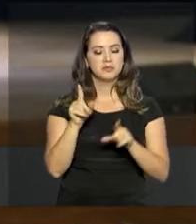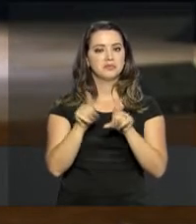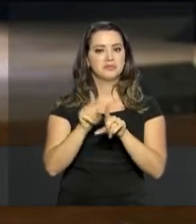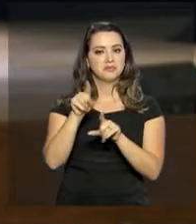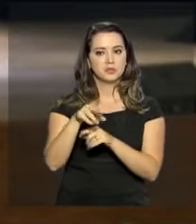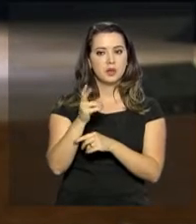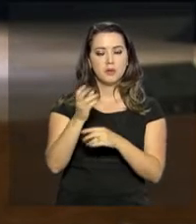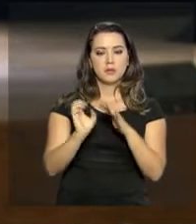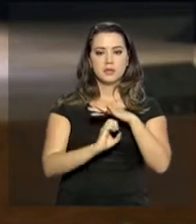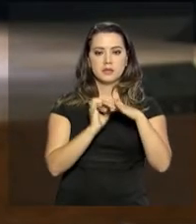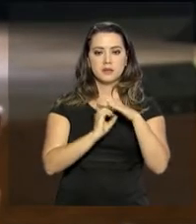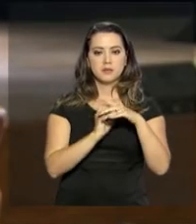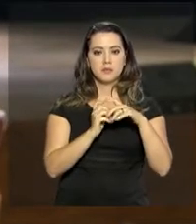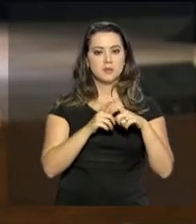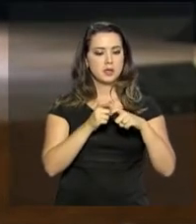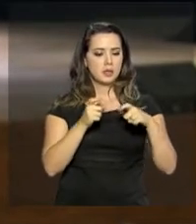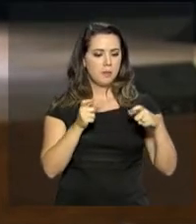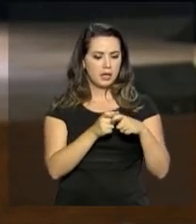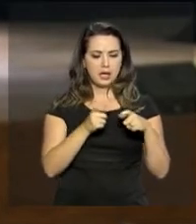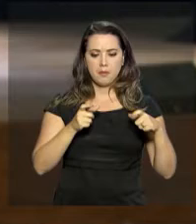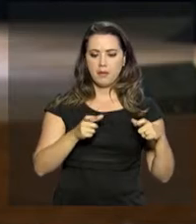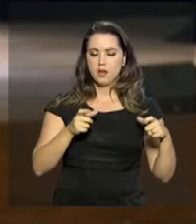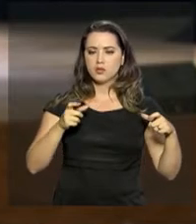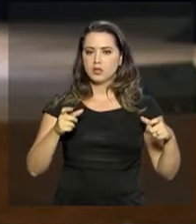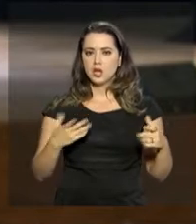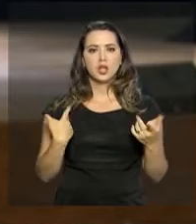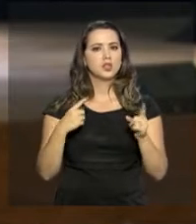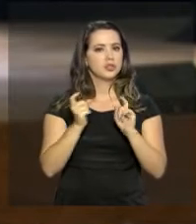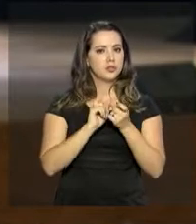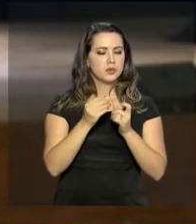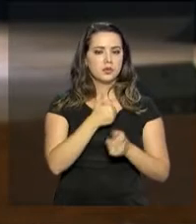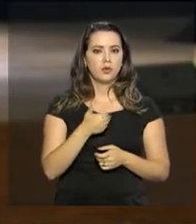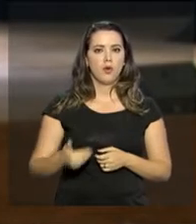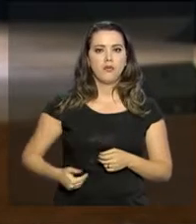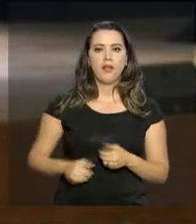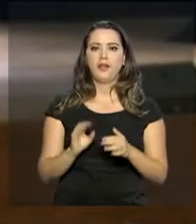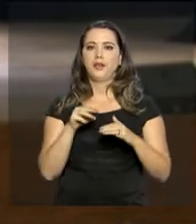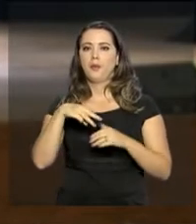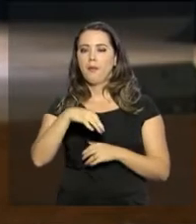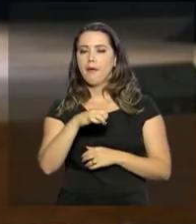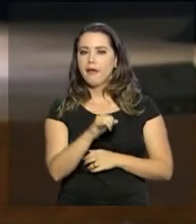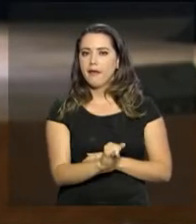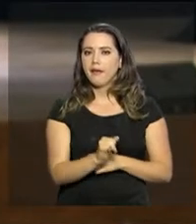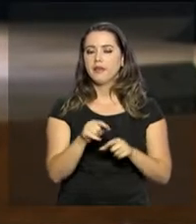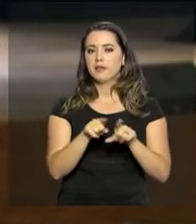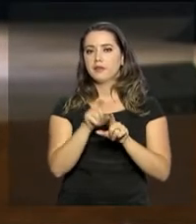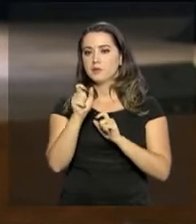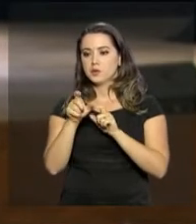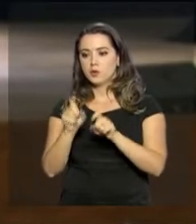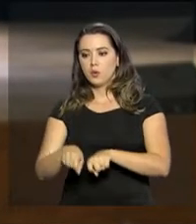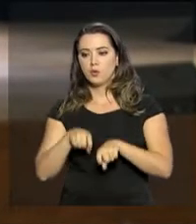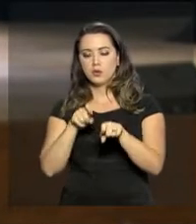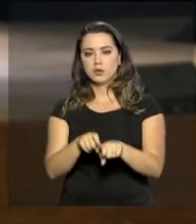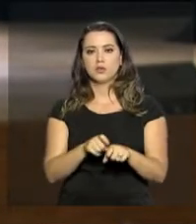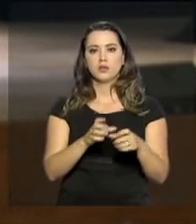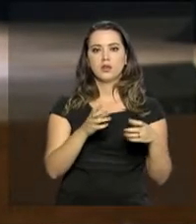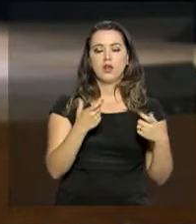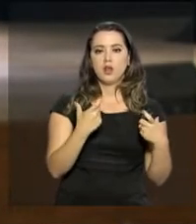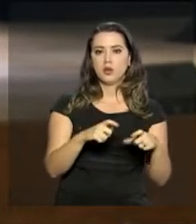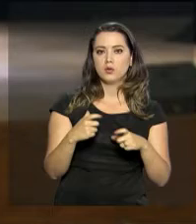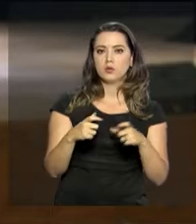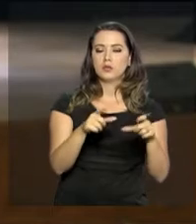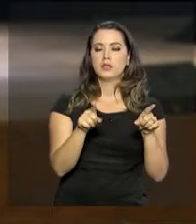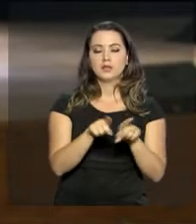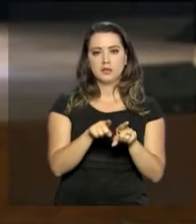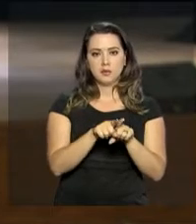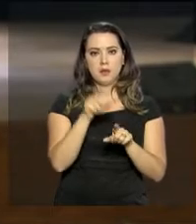para empresas de todos os portes e também para administração pública, microempreendedores, produtores rurais, condomínios e até para